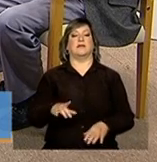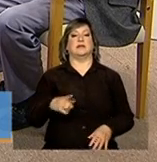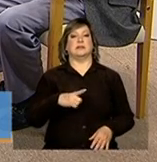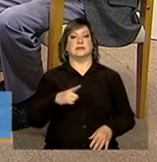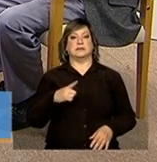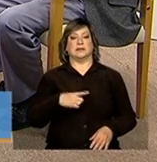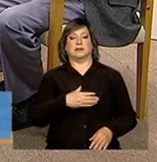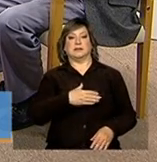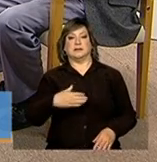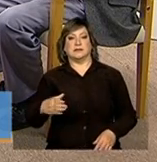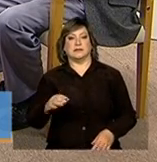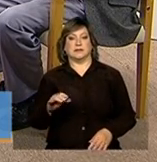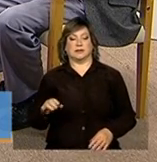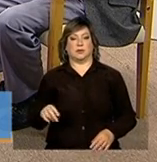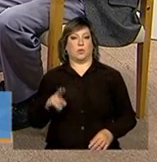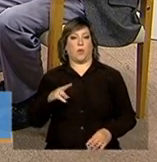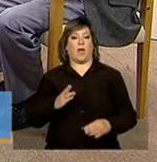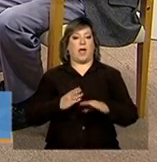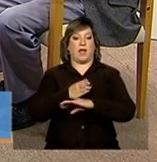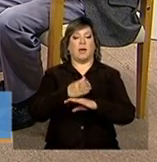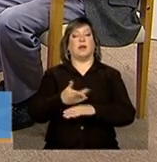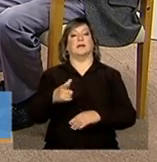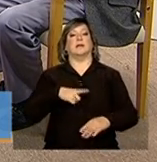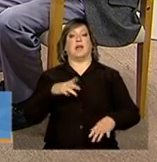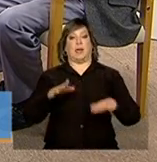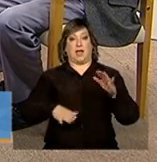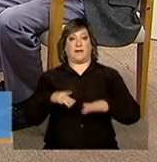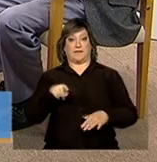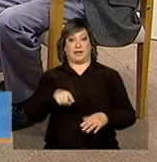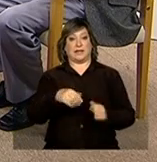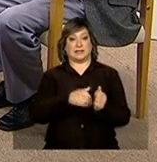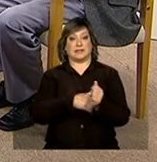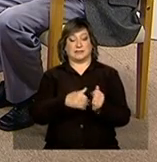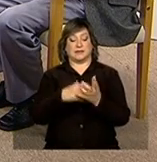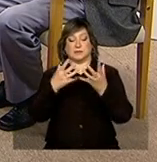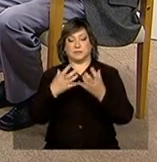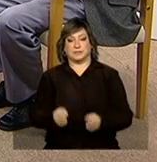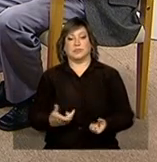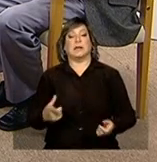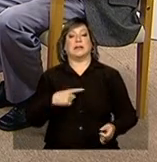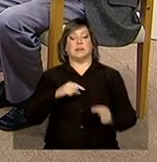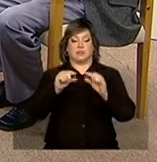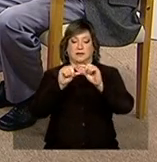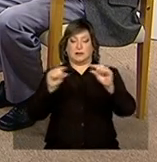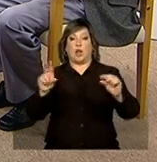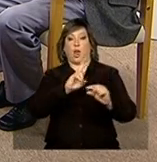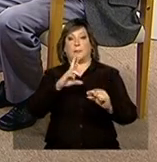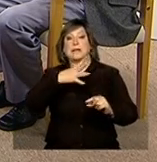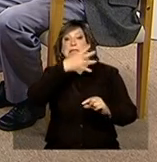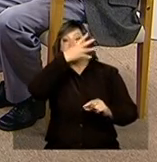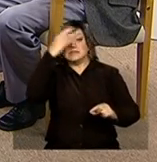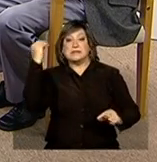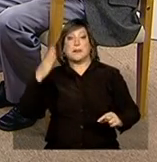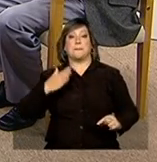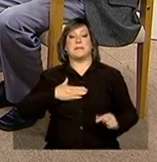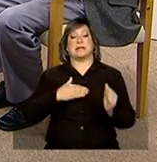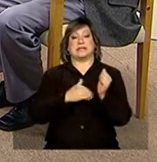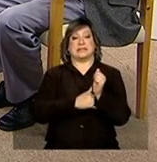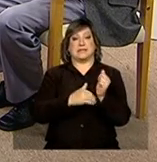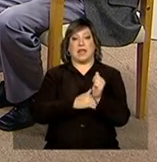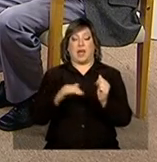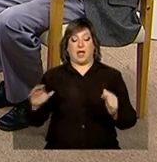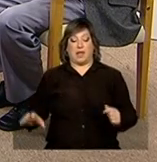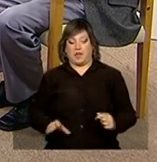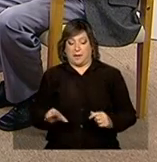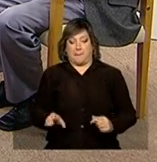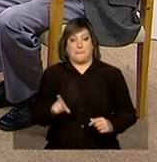básico é, na página principal do S.A., do Sistema de Autenticação e Autorização, tem um linkzinho de esquecer minha senha. Clica em esquecer minha senha, preencha